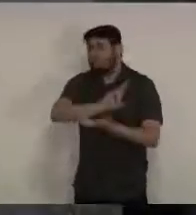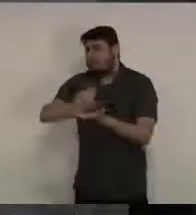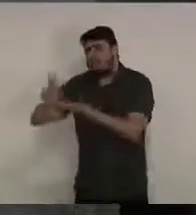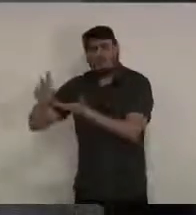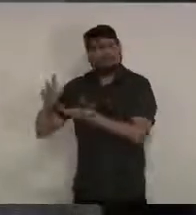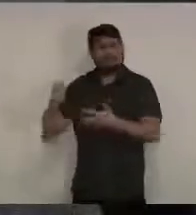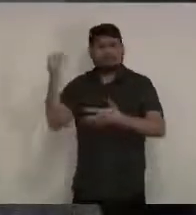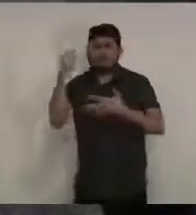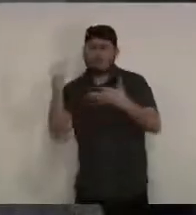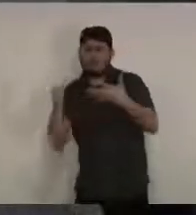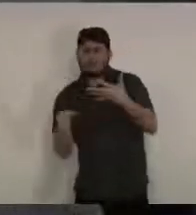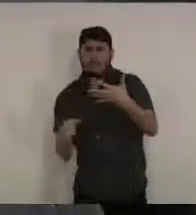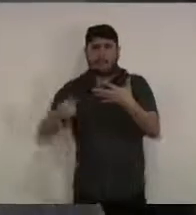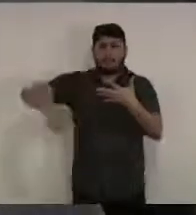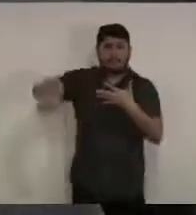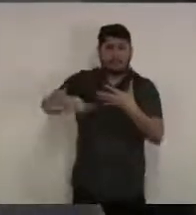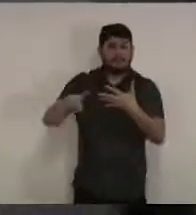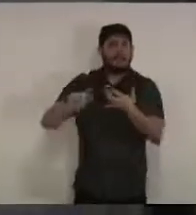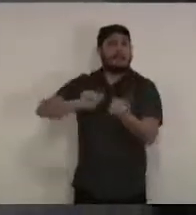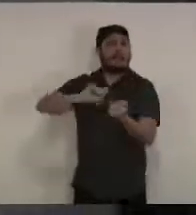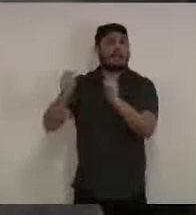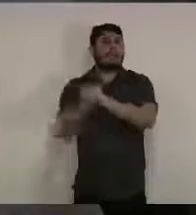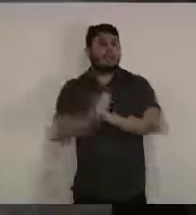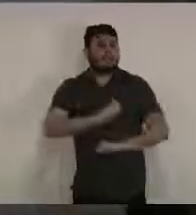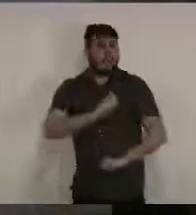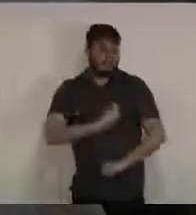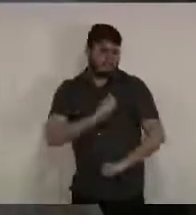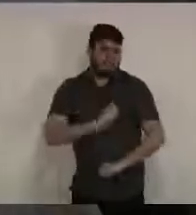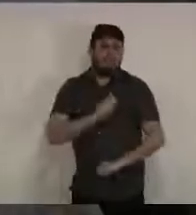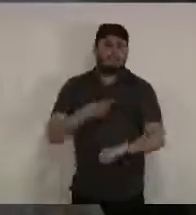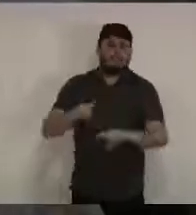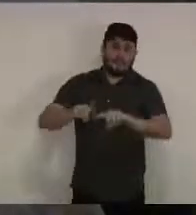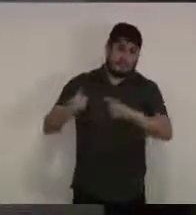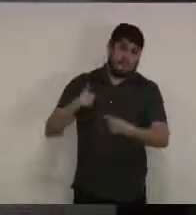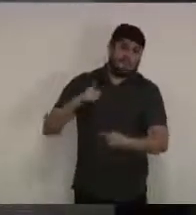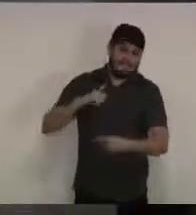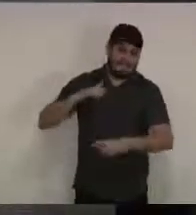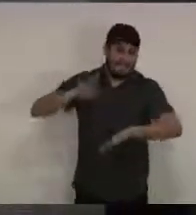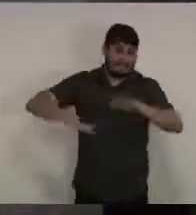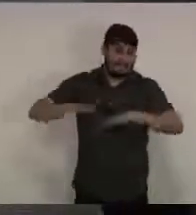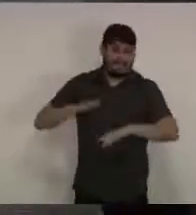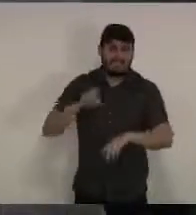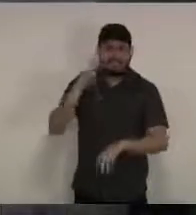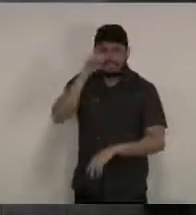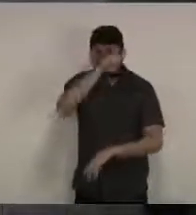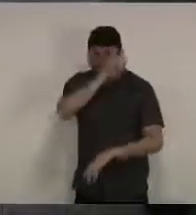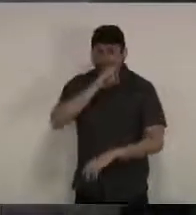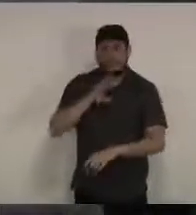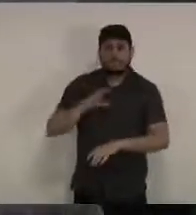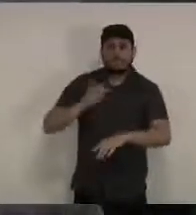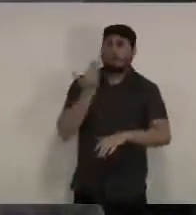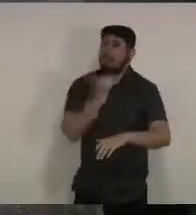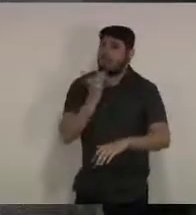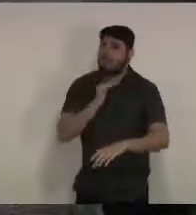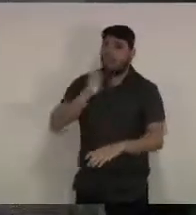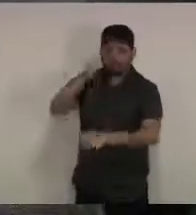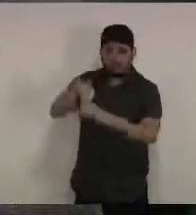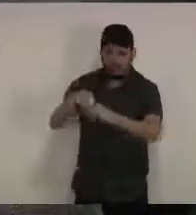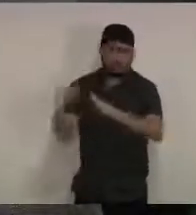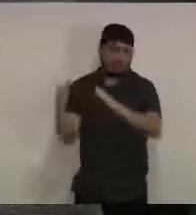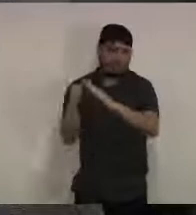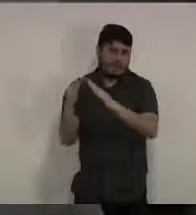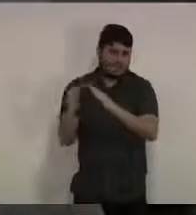se adequar a esse novo momento mesmo considerando algumas dificuldades de infraestrutura e nos colocamos à